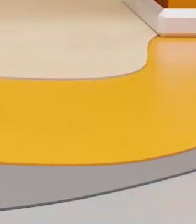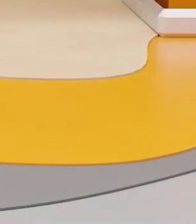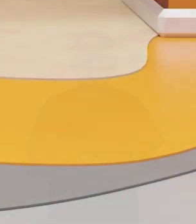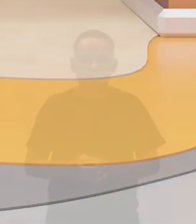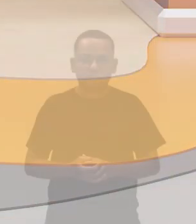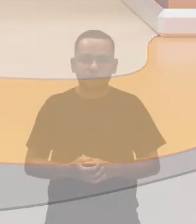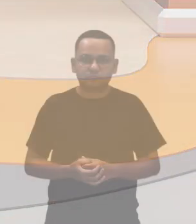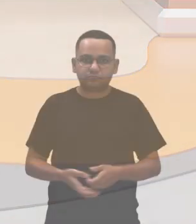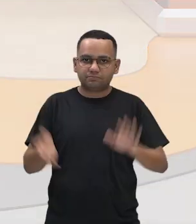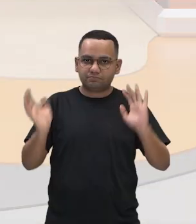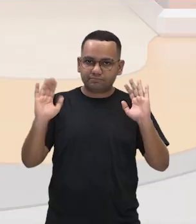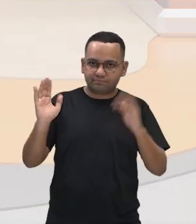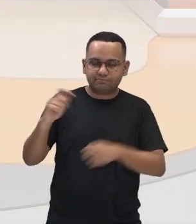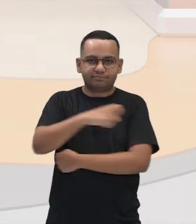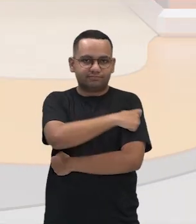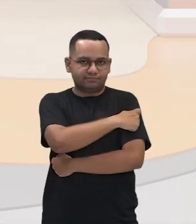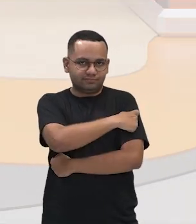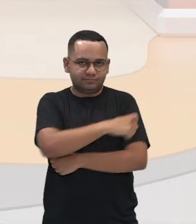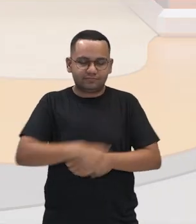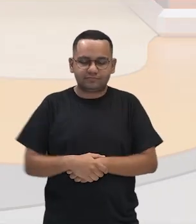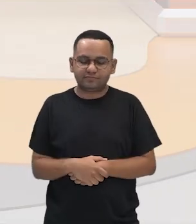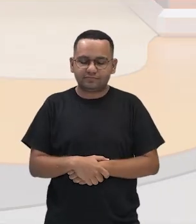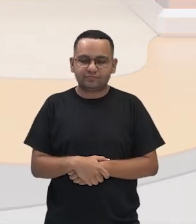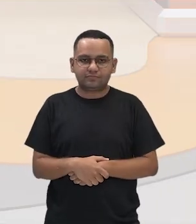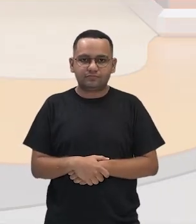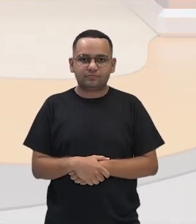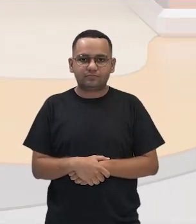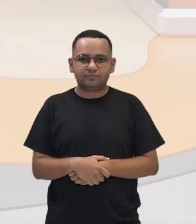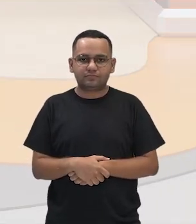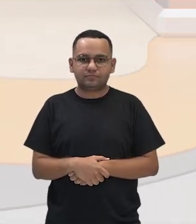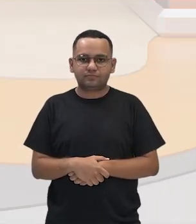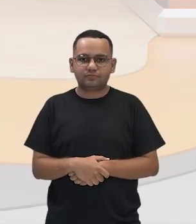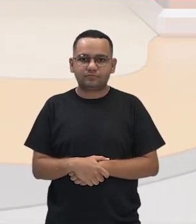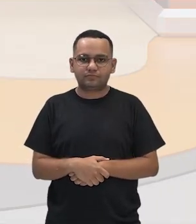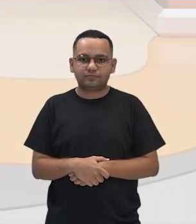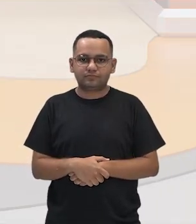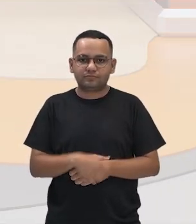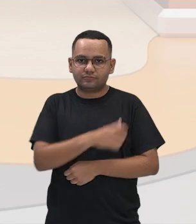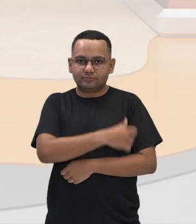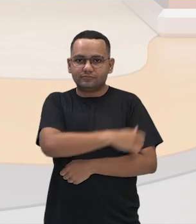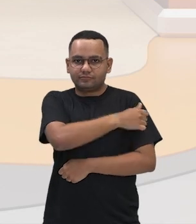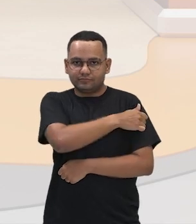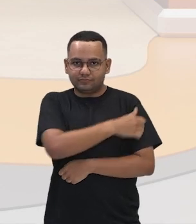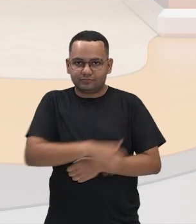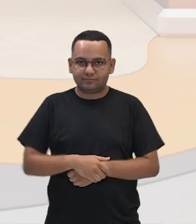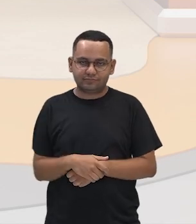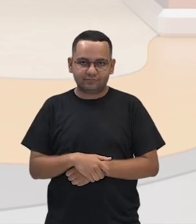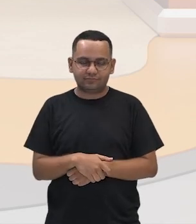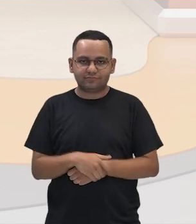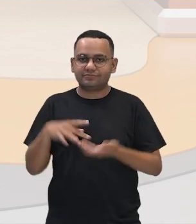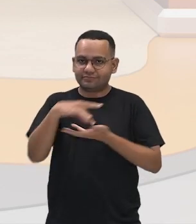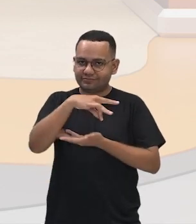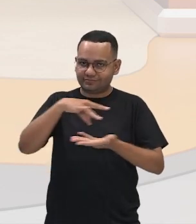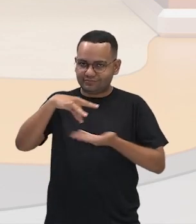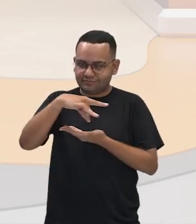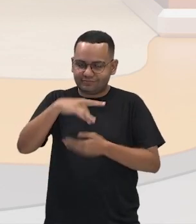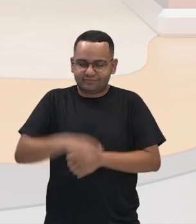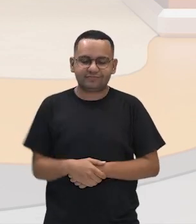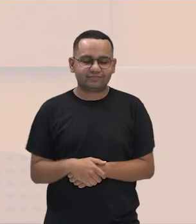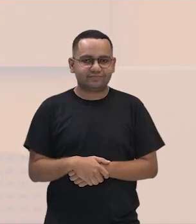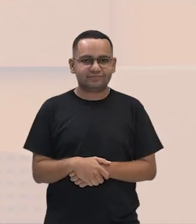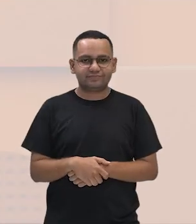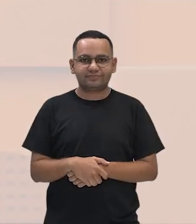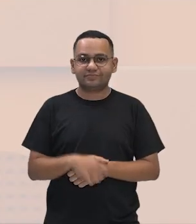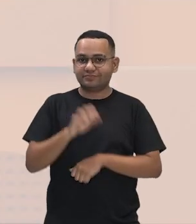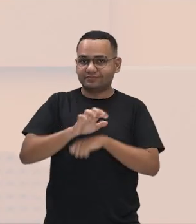Olá, turminha do 6º ano do Ensino Fundamental aqui do Centro de Mídia de Educação do Amazonas.